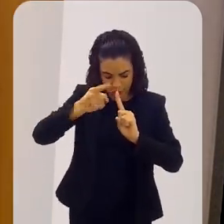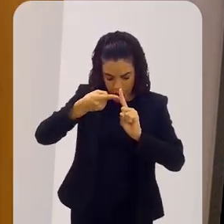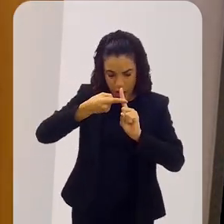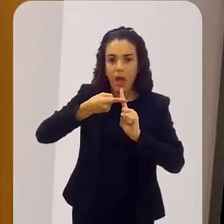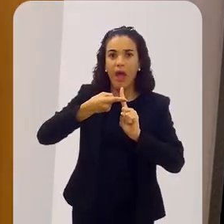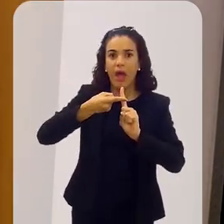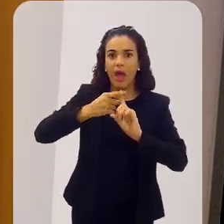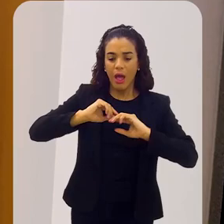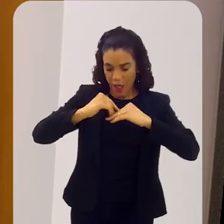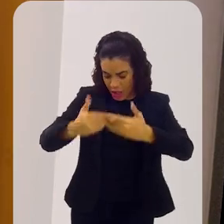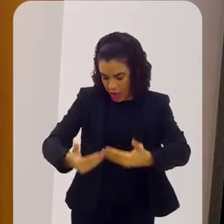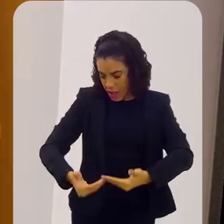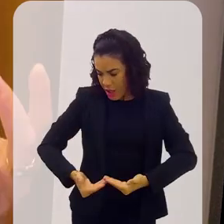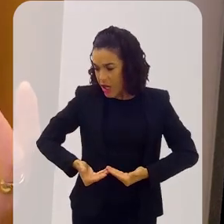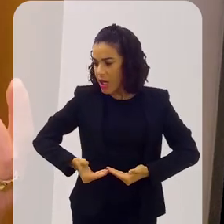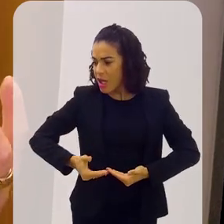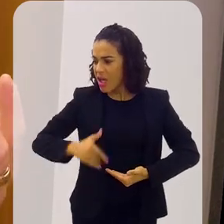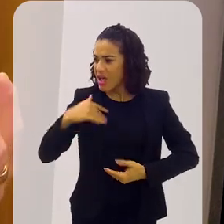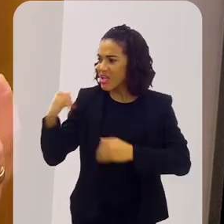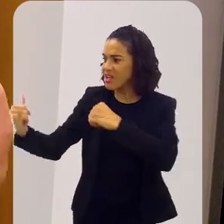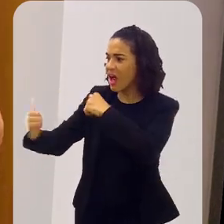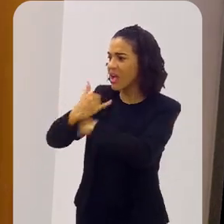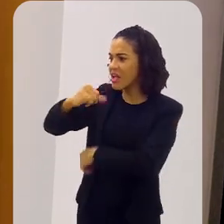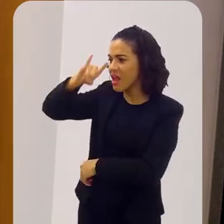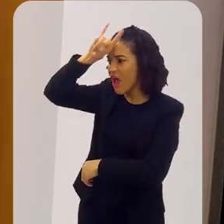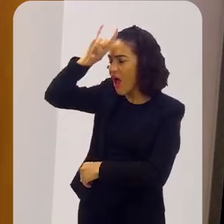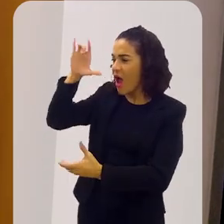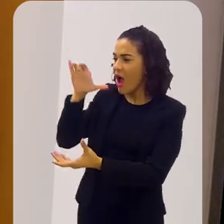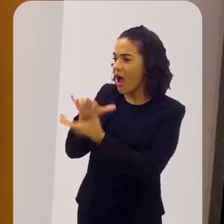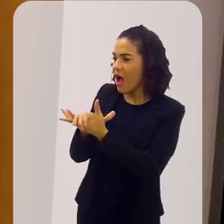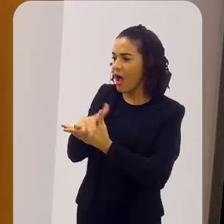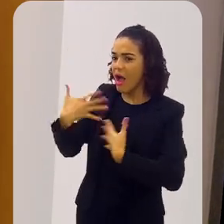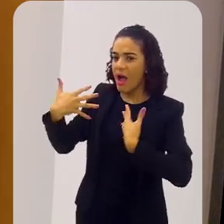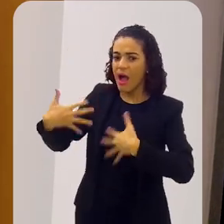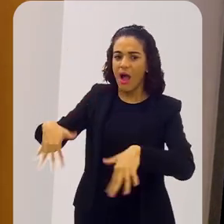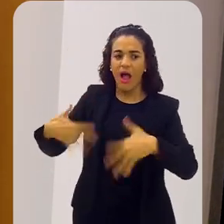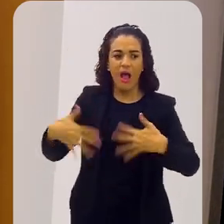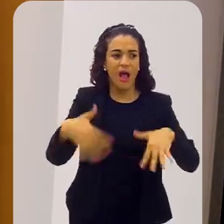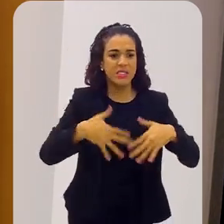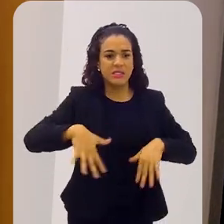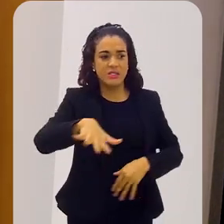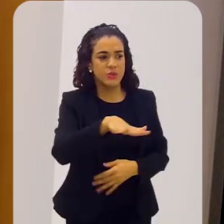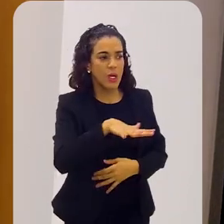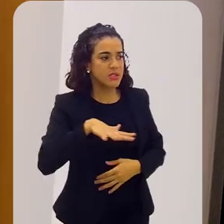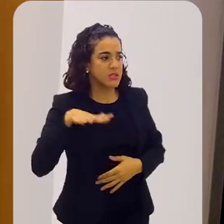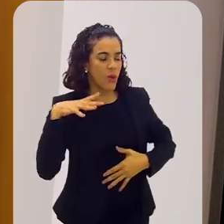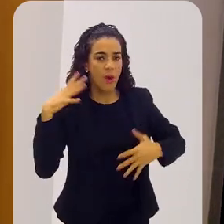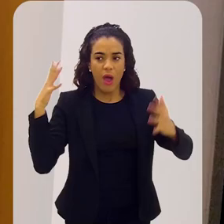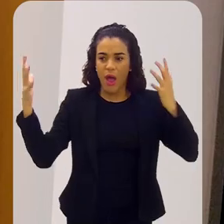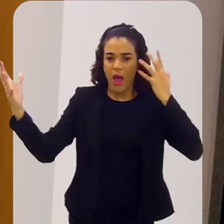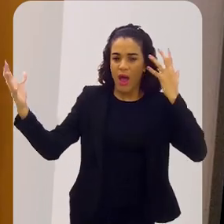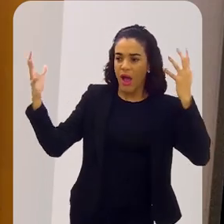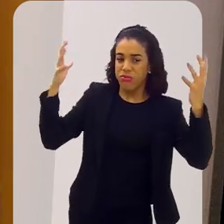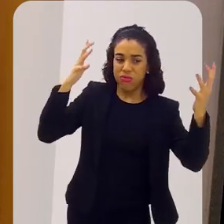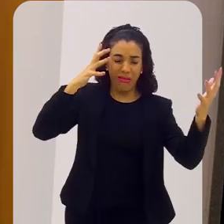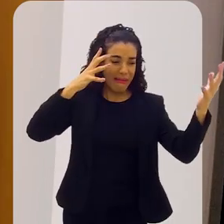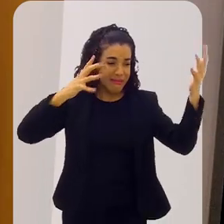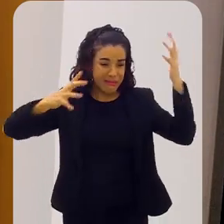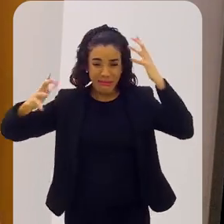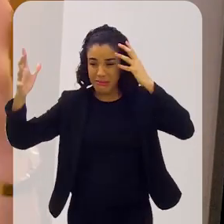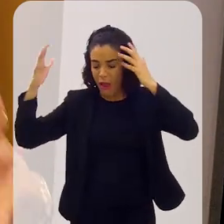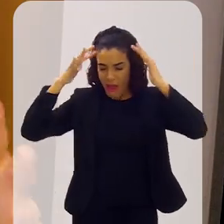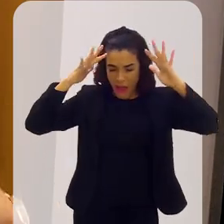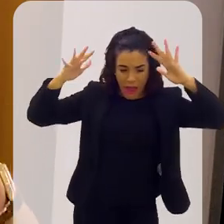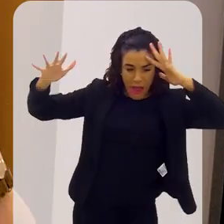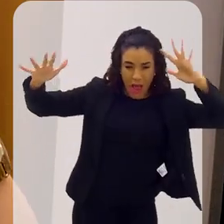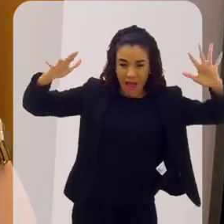descobre que está grávida e ao mesmo tempo está sendo traída por seu marido e daí que a situação fica realmente louca.